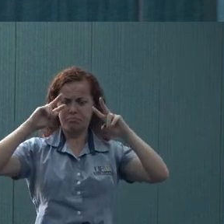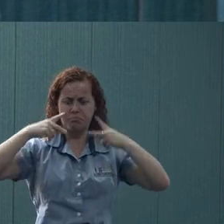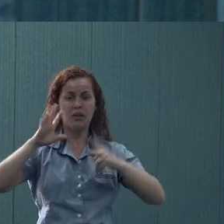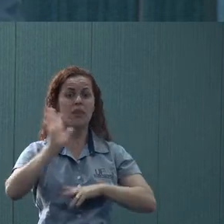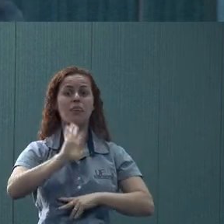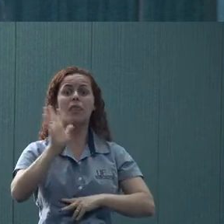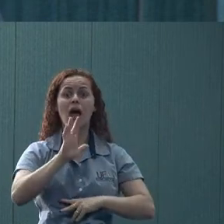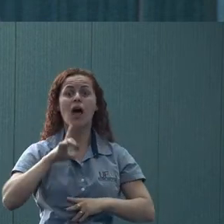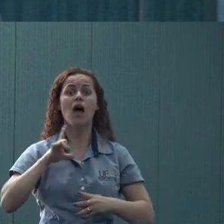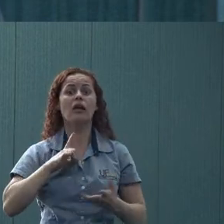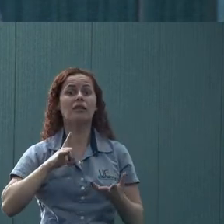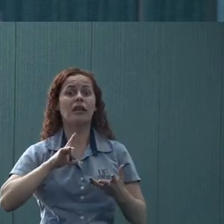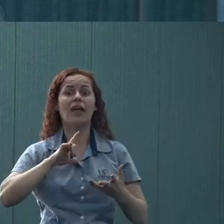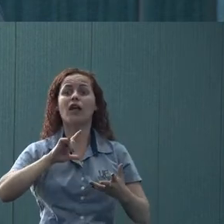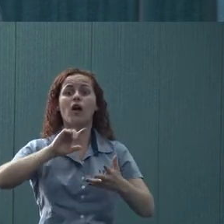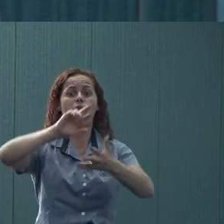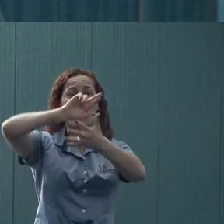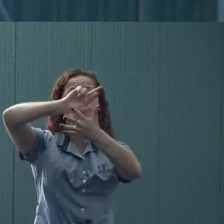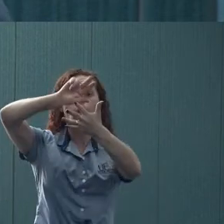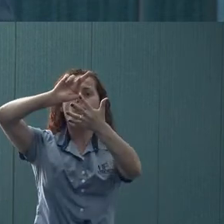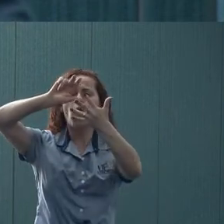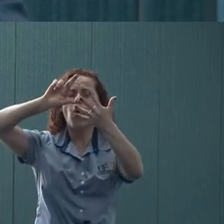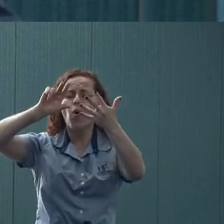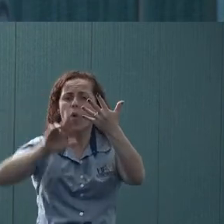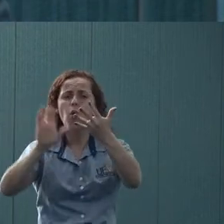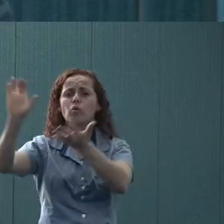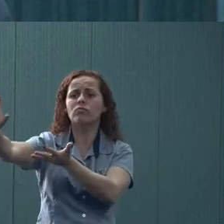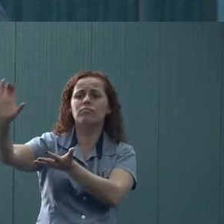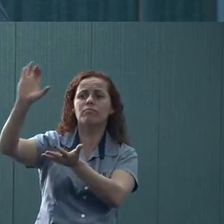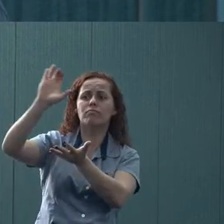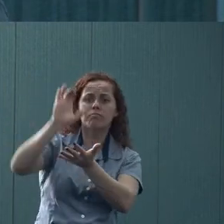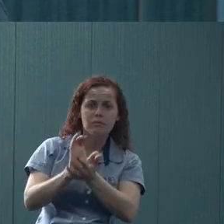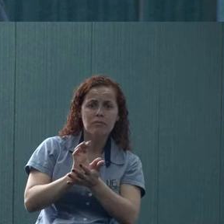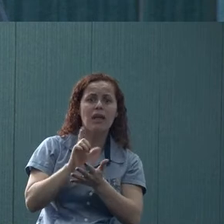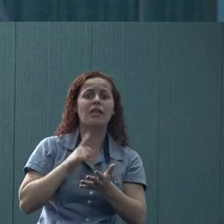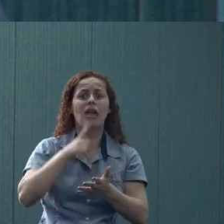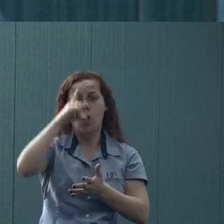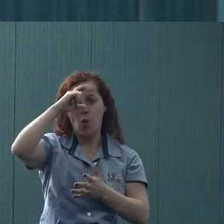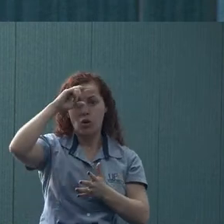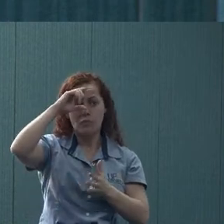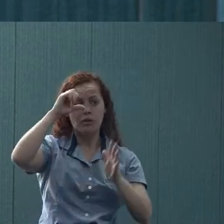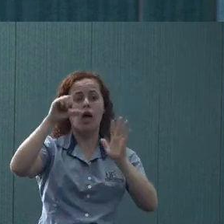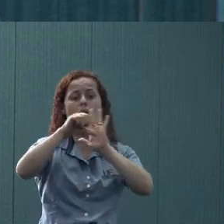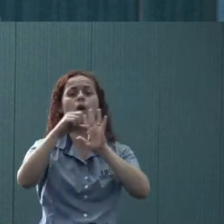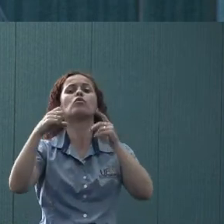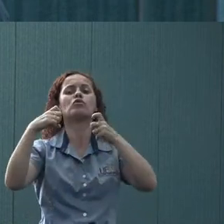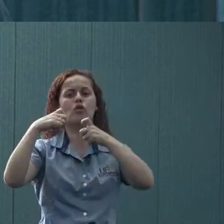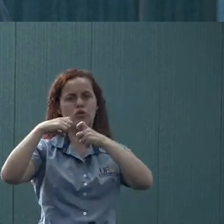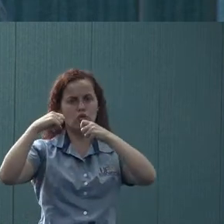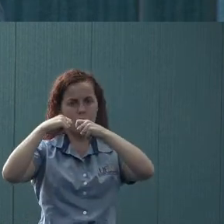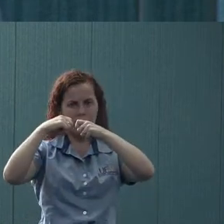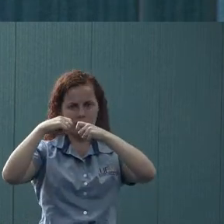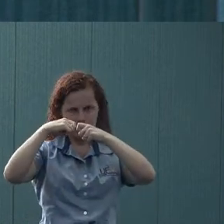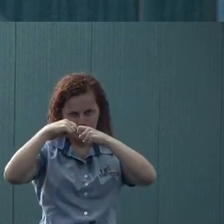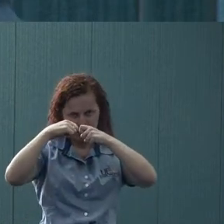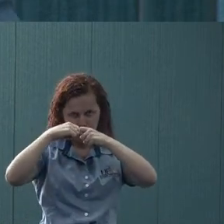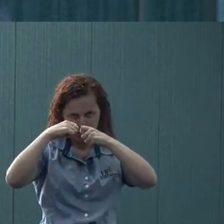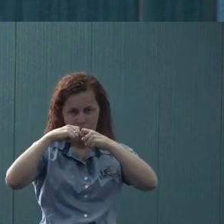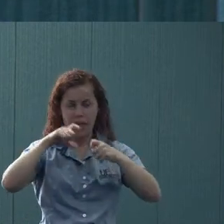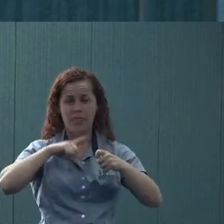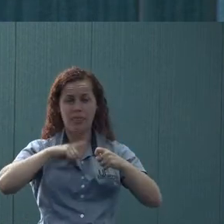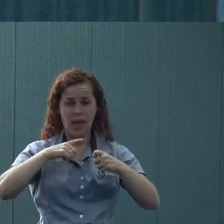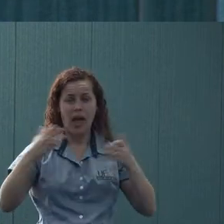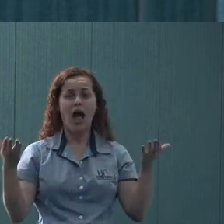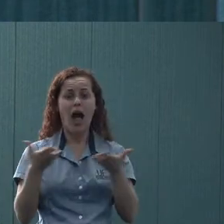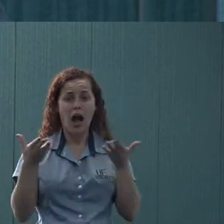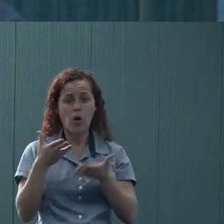existem o CAPS, existem outros... Existe o Hospital São João Batista, como o Bruno vai apontar. Existe